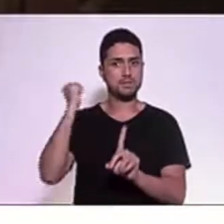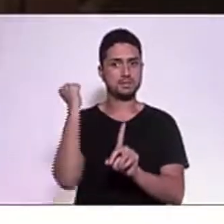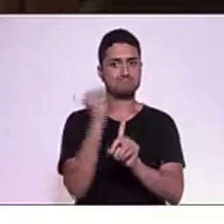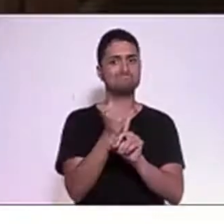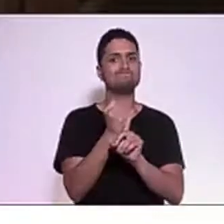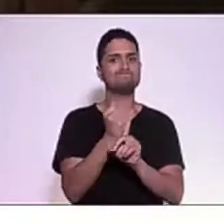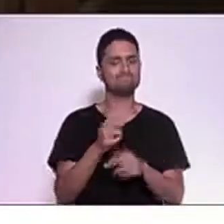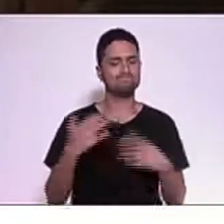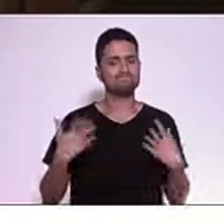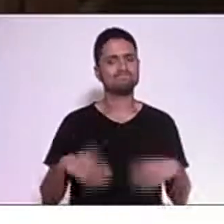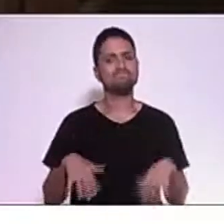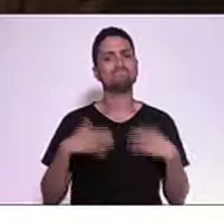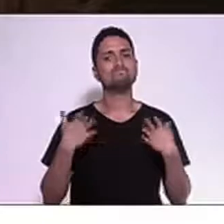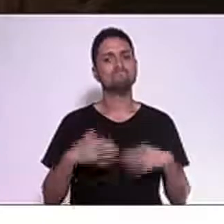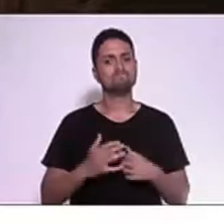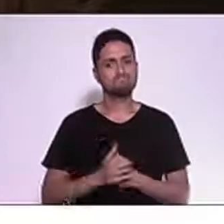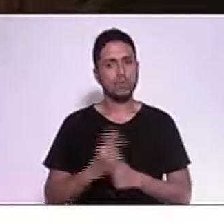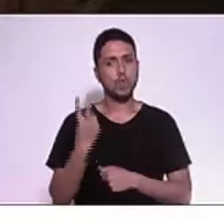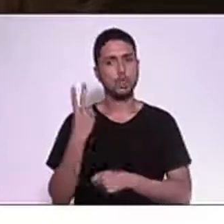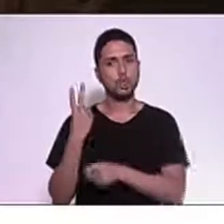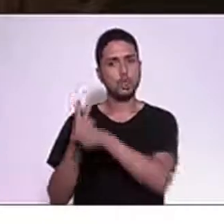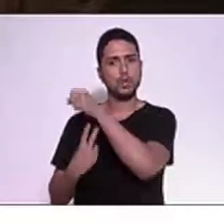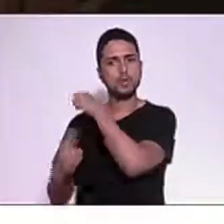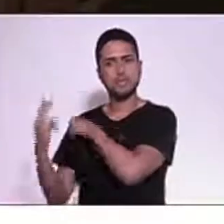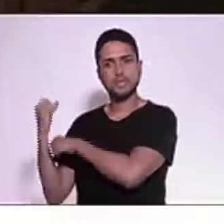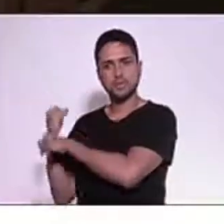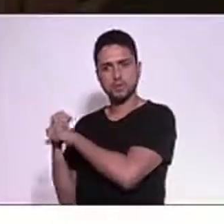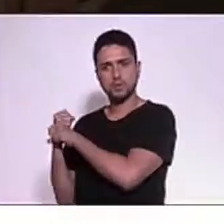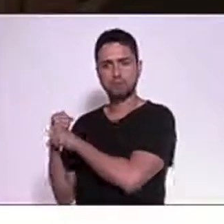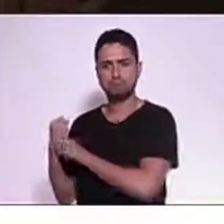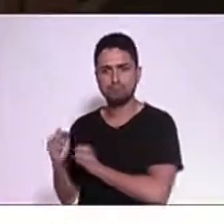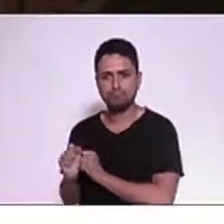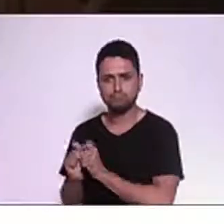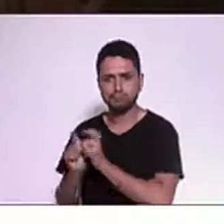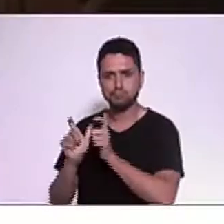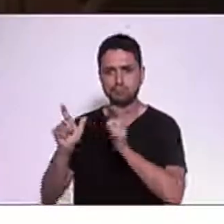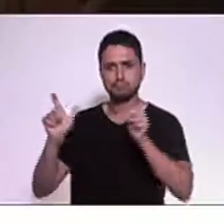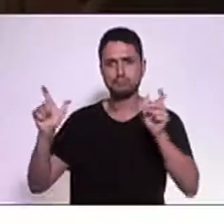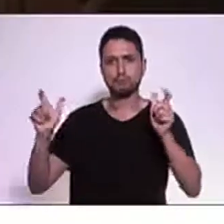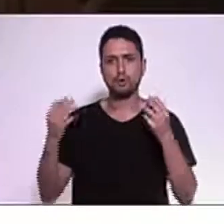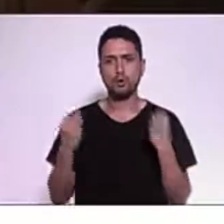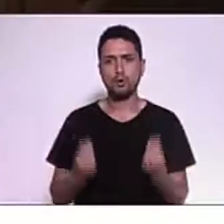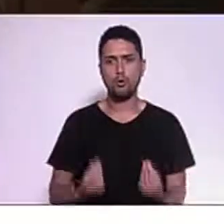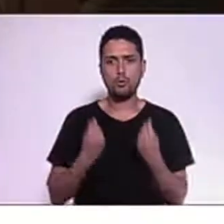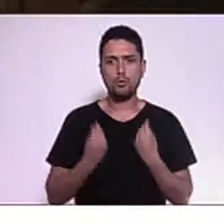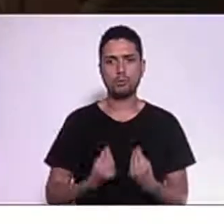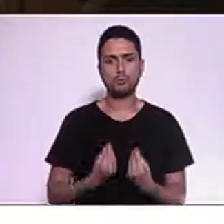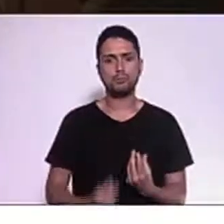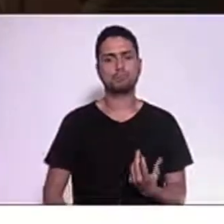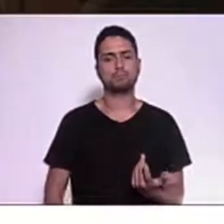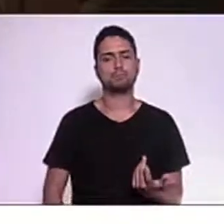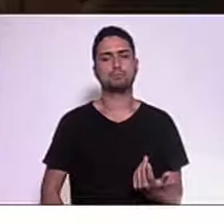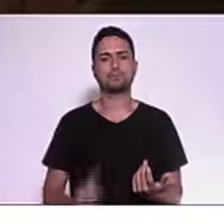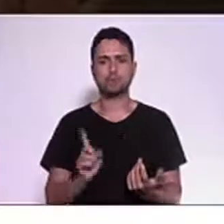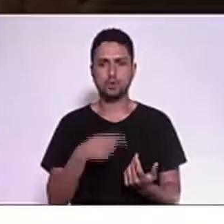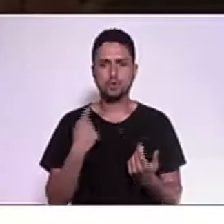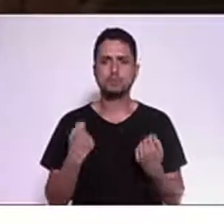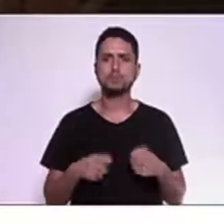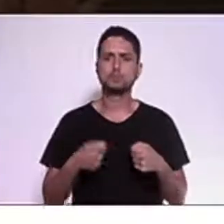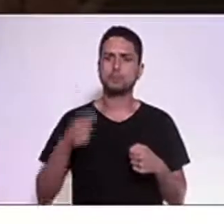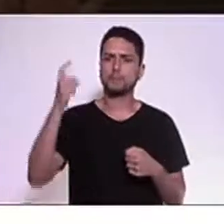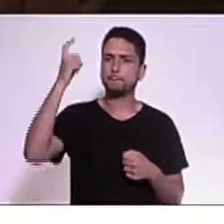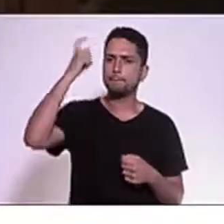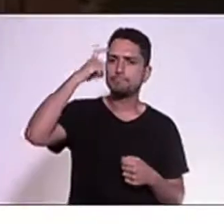Isso demonstra, isso nos últimos dois anos, isso demonstra o quanto que nós precisamos pensar e articular